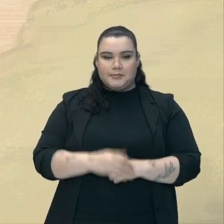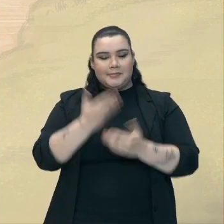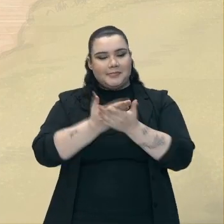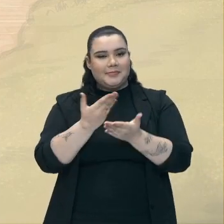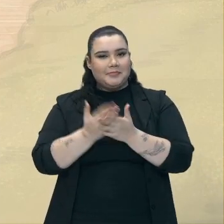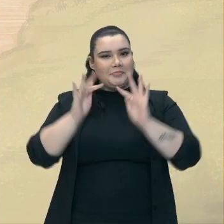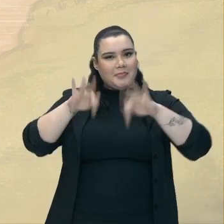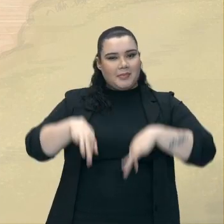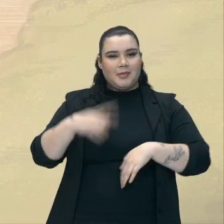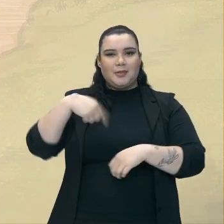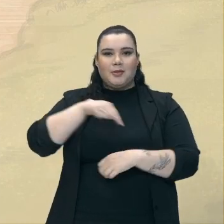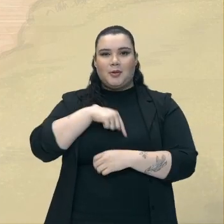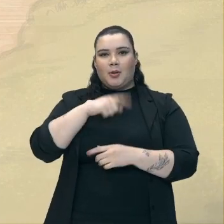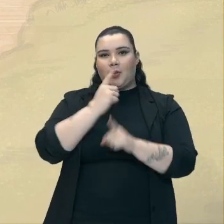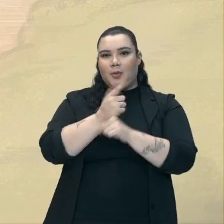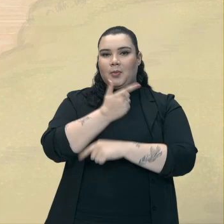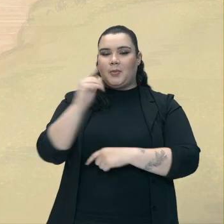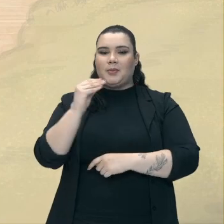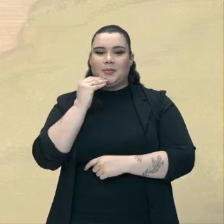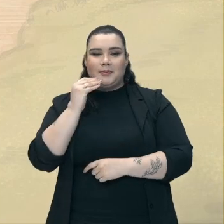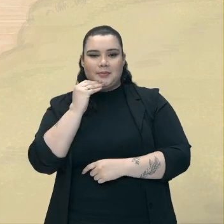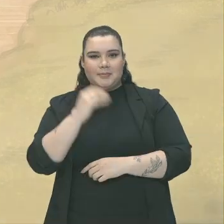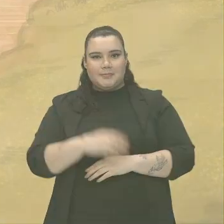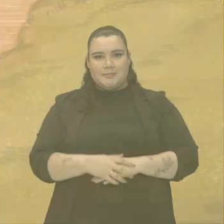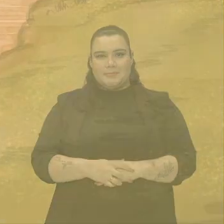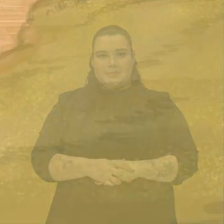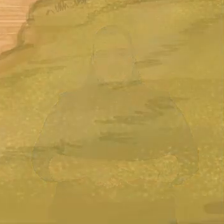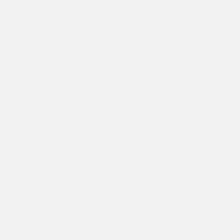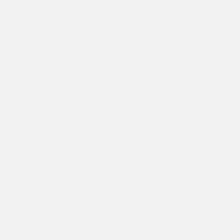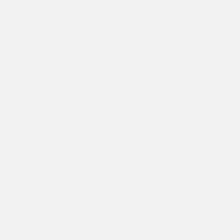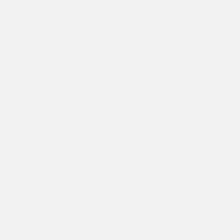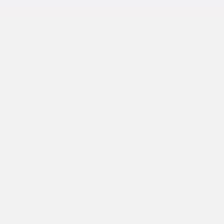despeço Por aqui E agradeço Muito a atenção De vocês